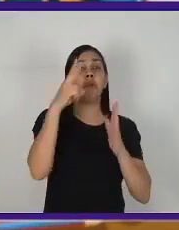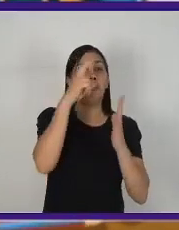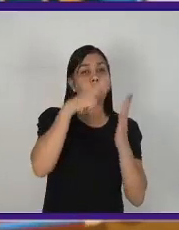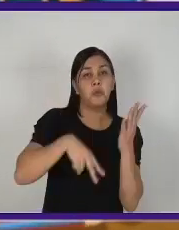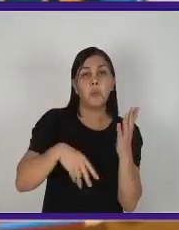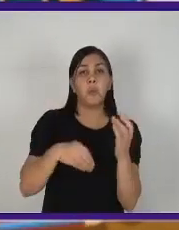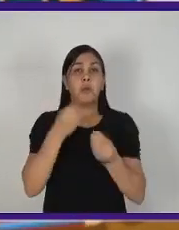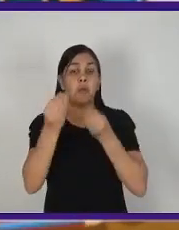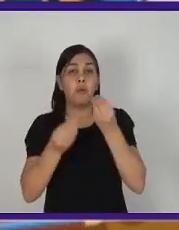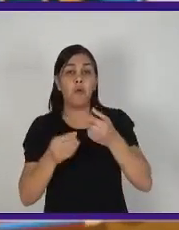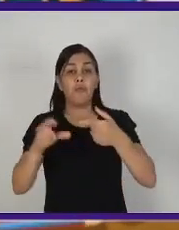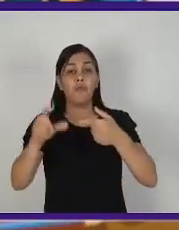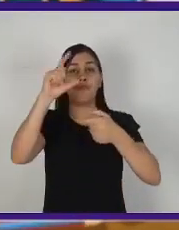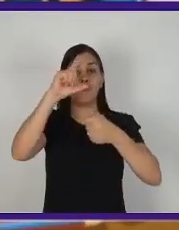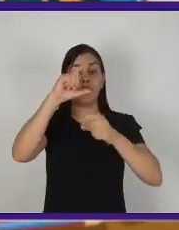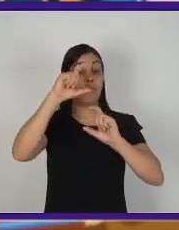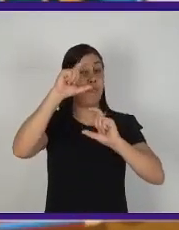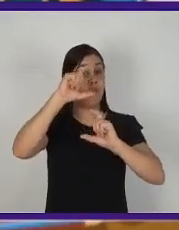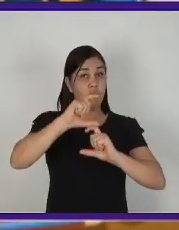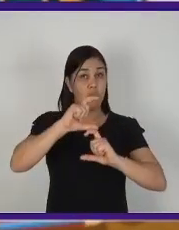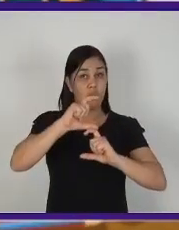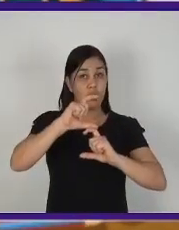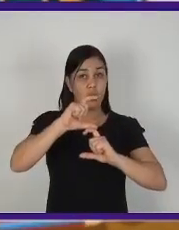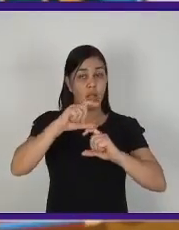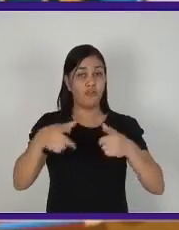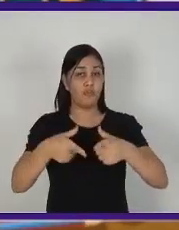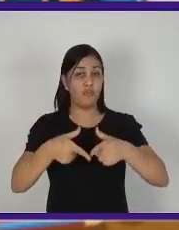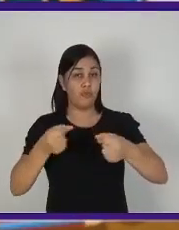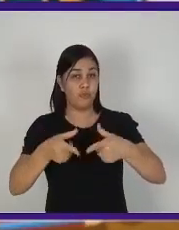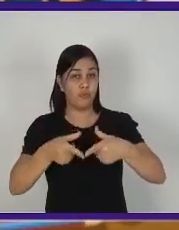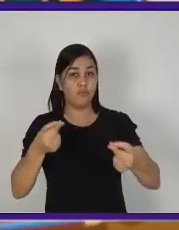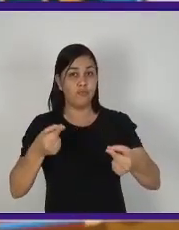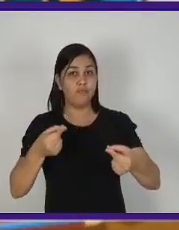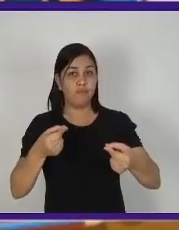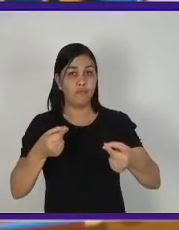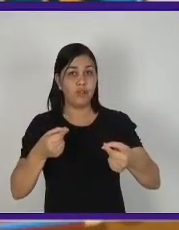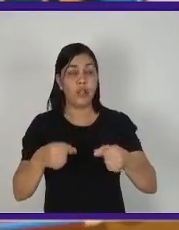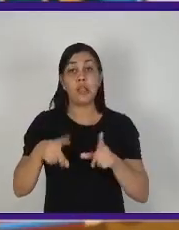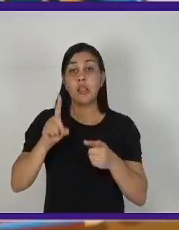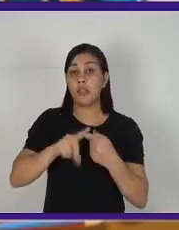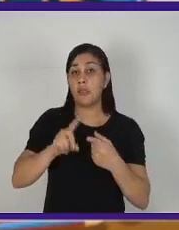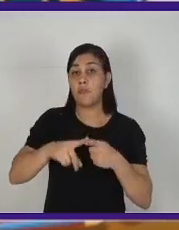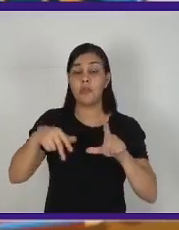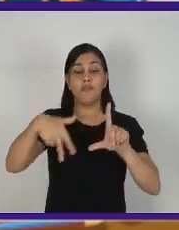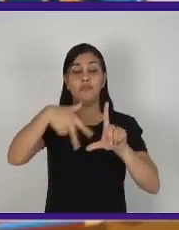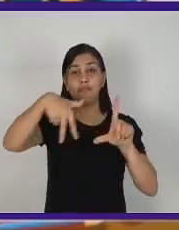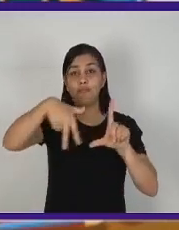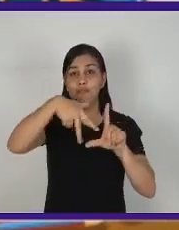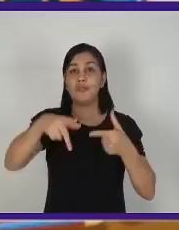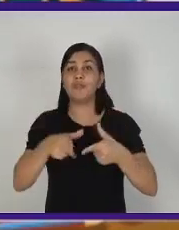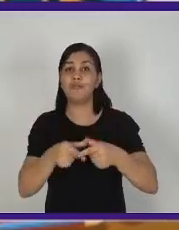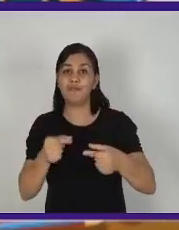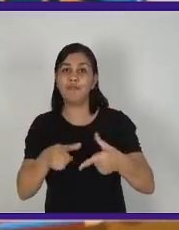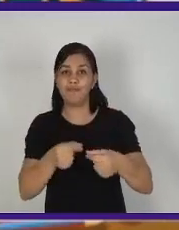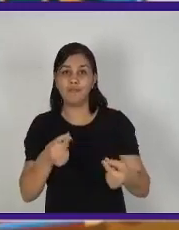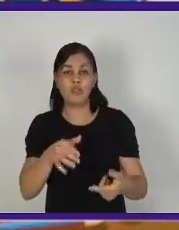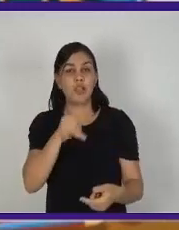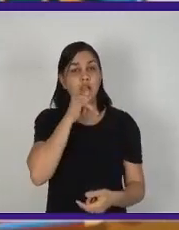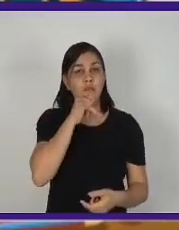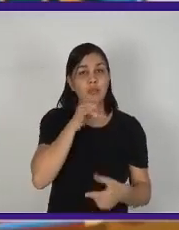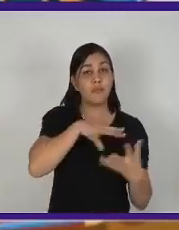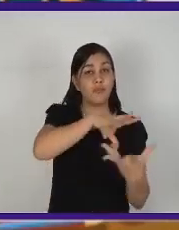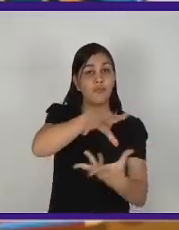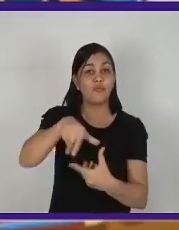os mangás. Então, para quem gosta aí de anime, de mangá, é um exemplo muito forte de globalização, né? Que o